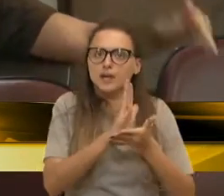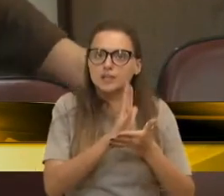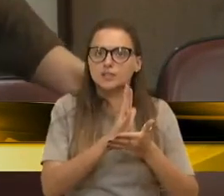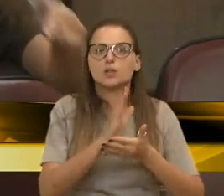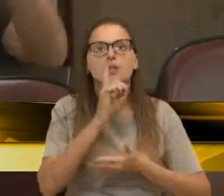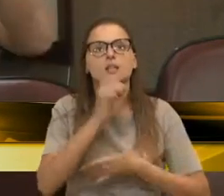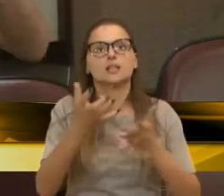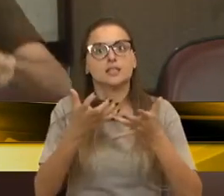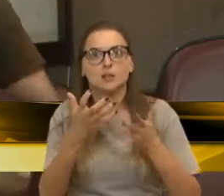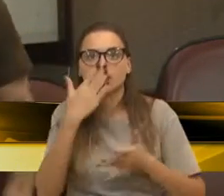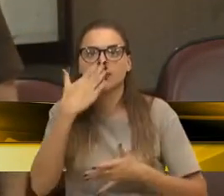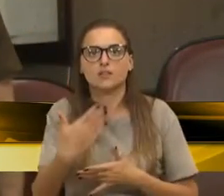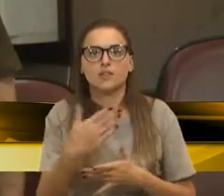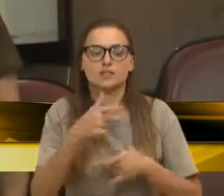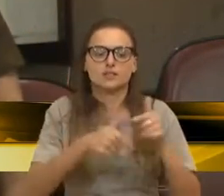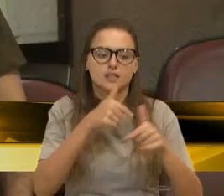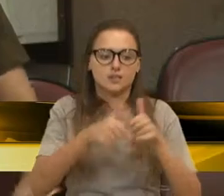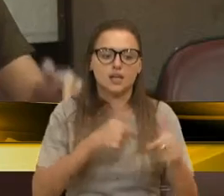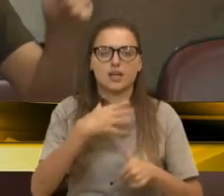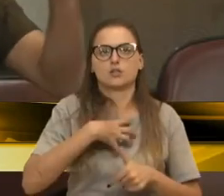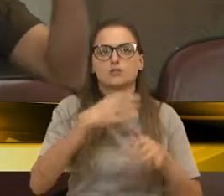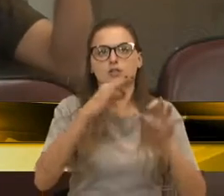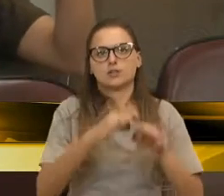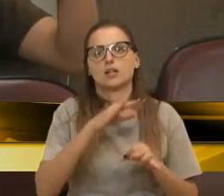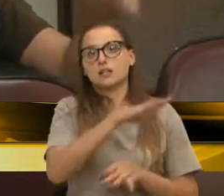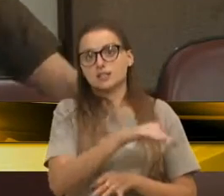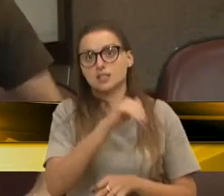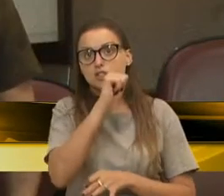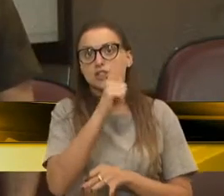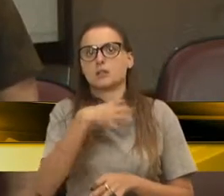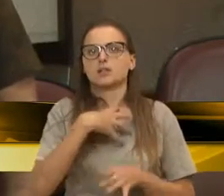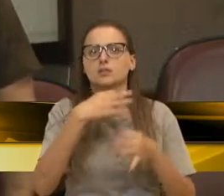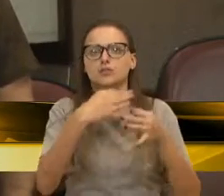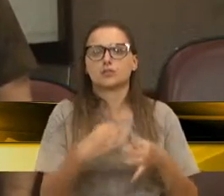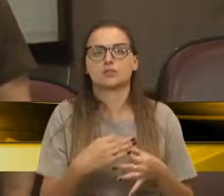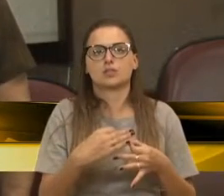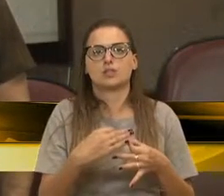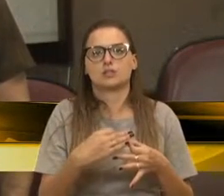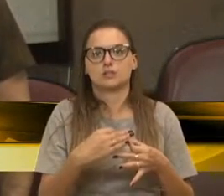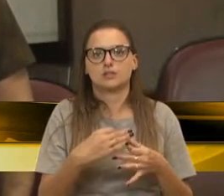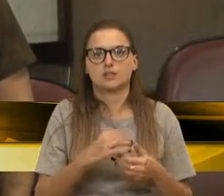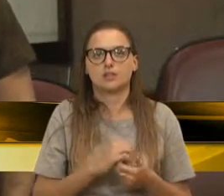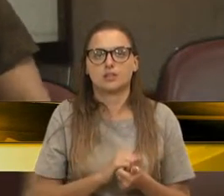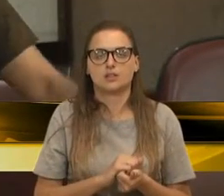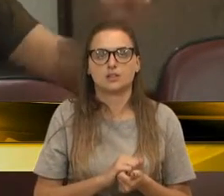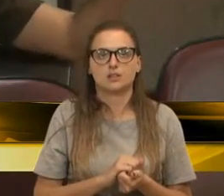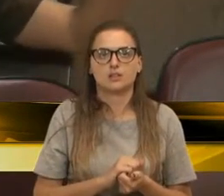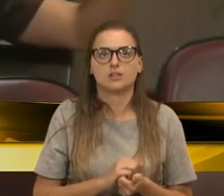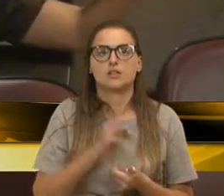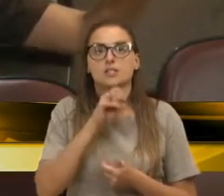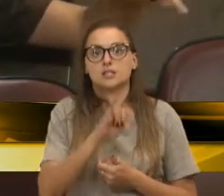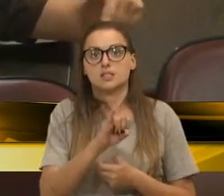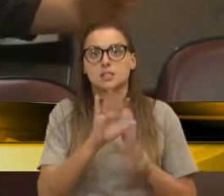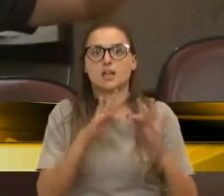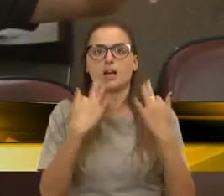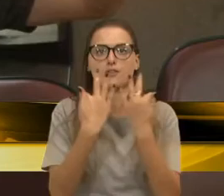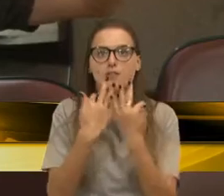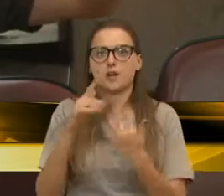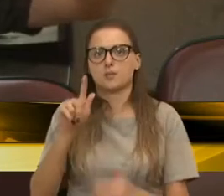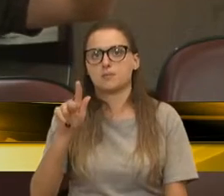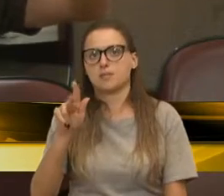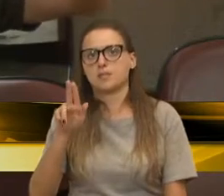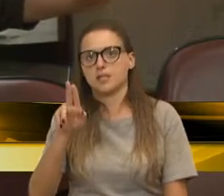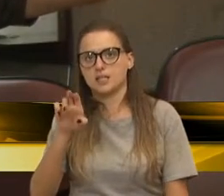que não querem furar fila, trabalhar de forma correta. Se a família Guerra ou seus